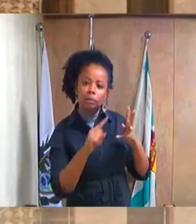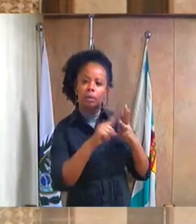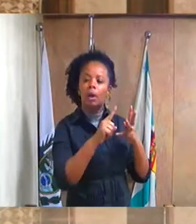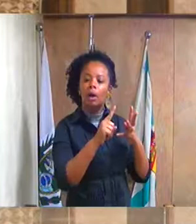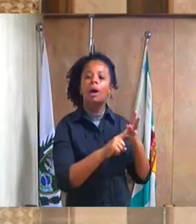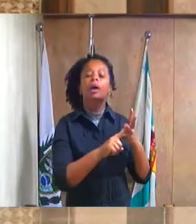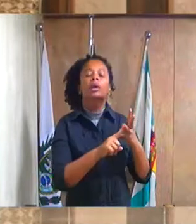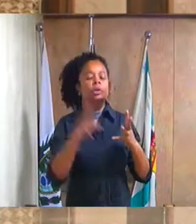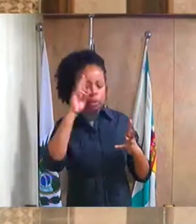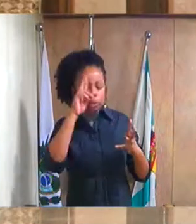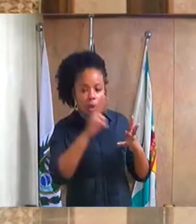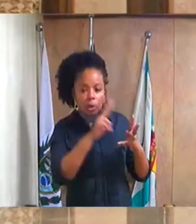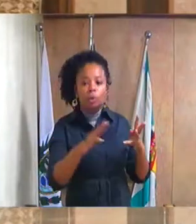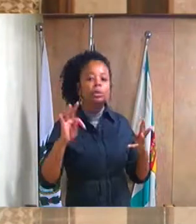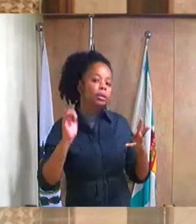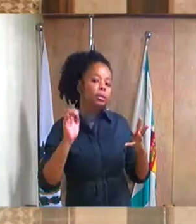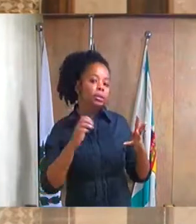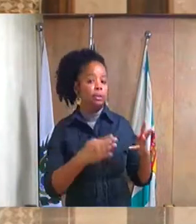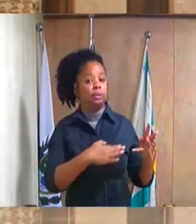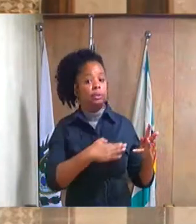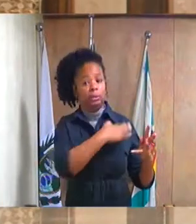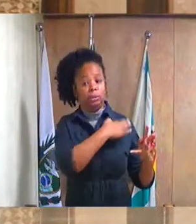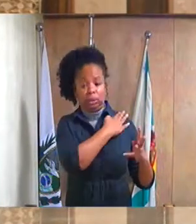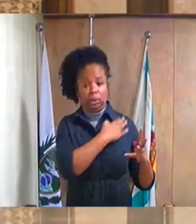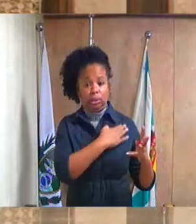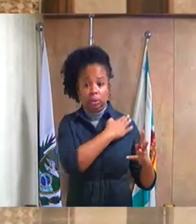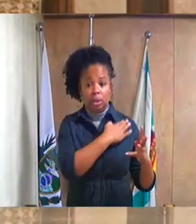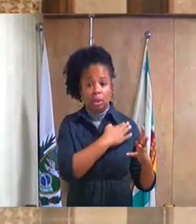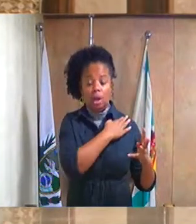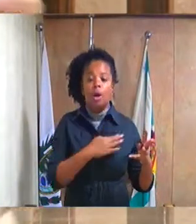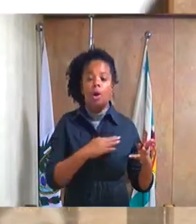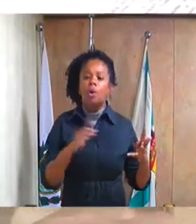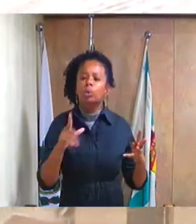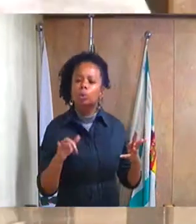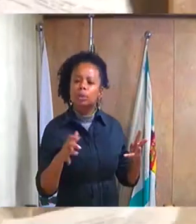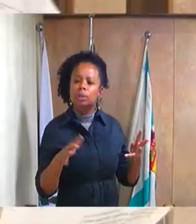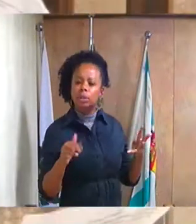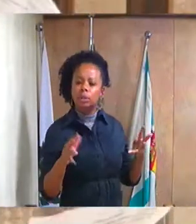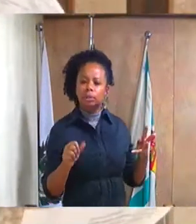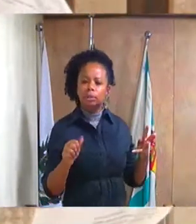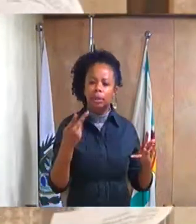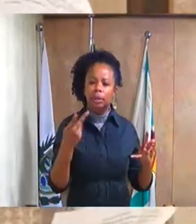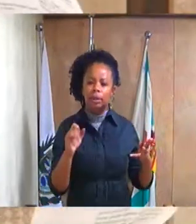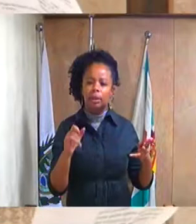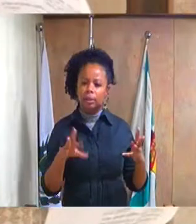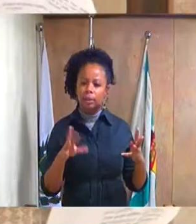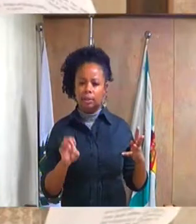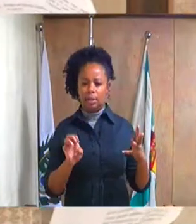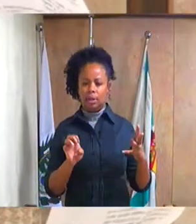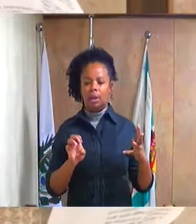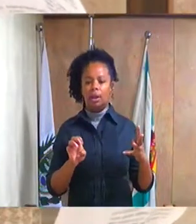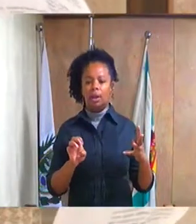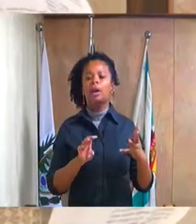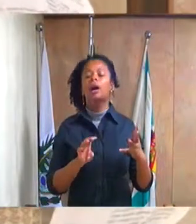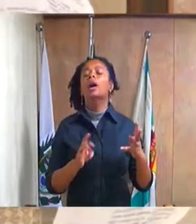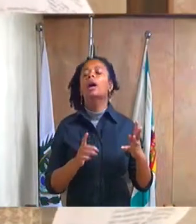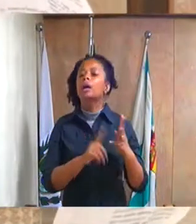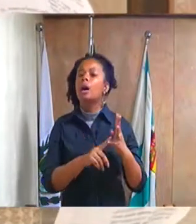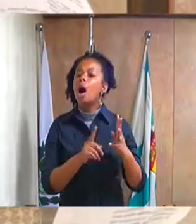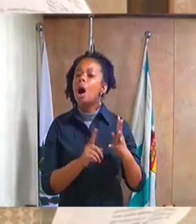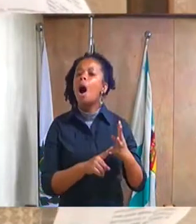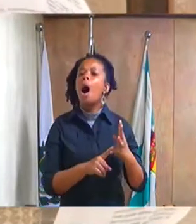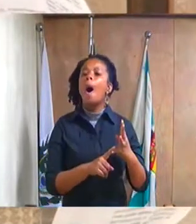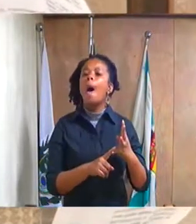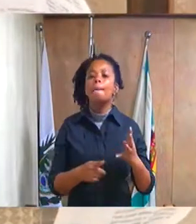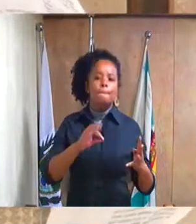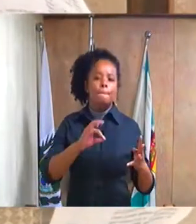ao senhor Tenente Coronel Luciano Henrique, a medalha a bravura Duque Caxiense, ao excelentíssimo senhor segundo sargento PM